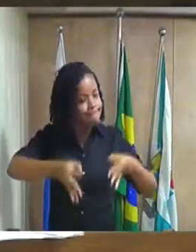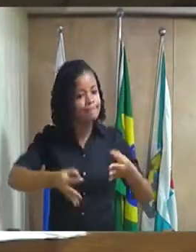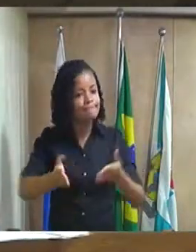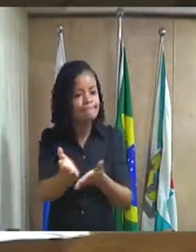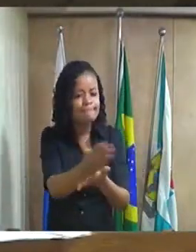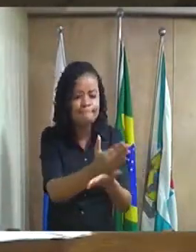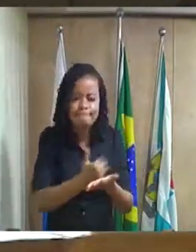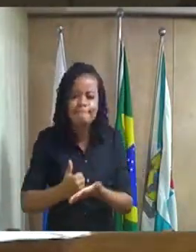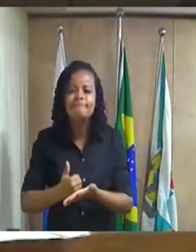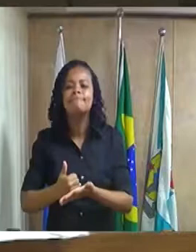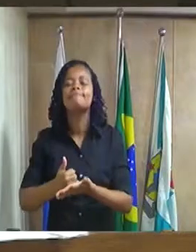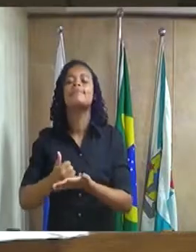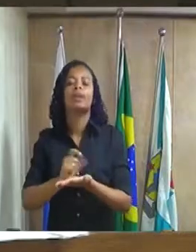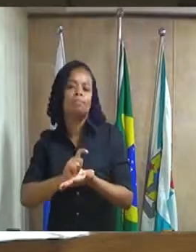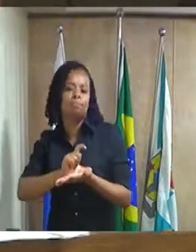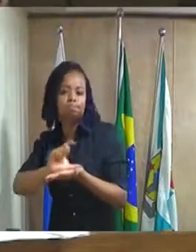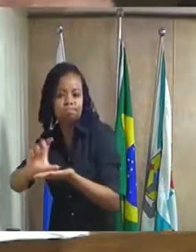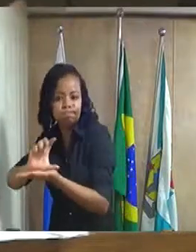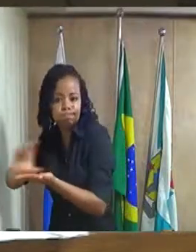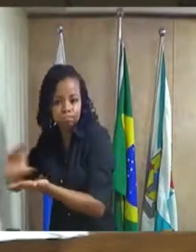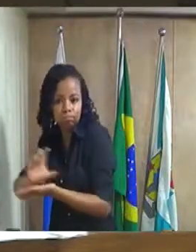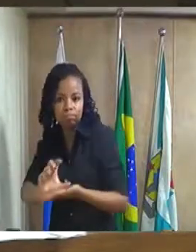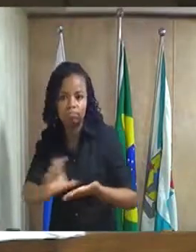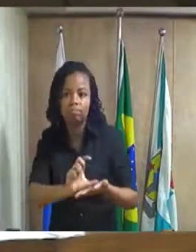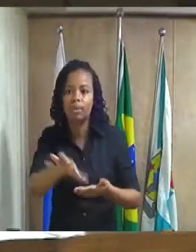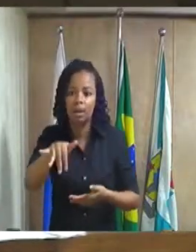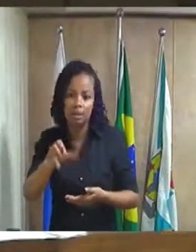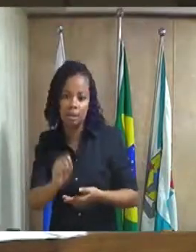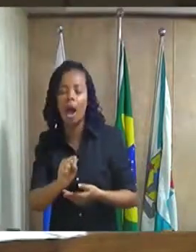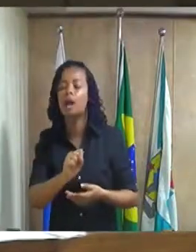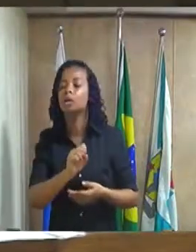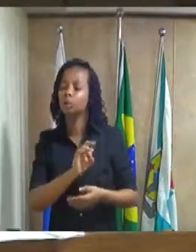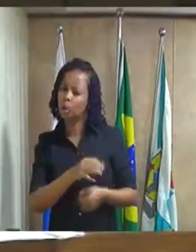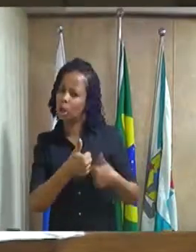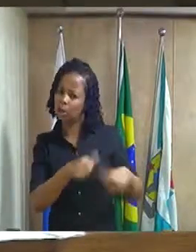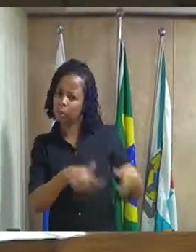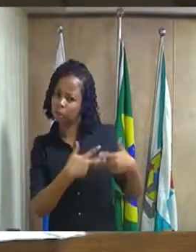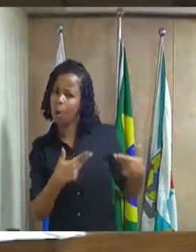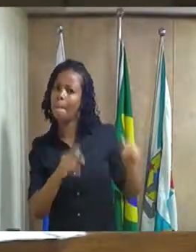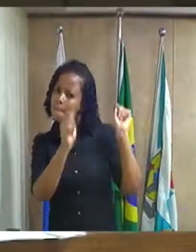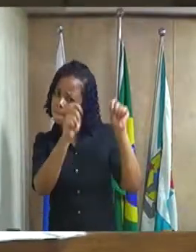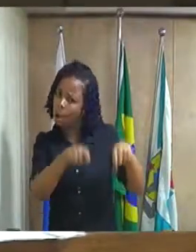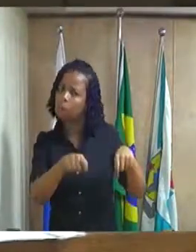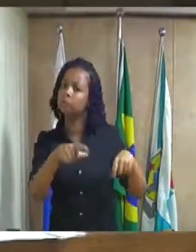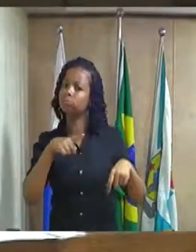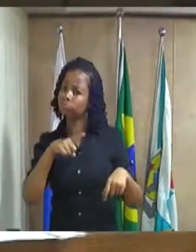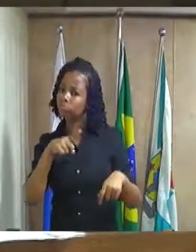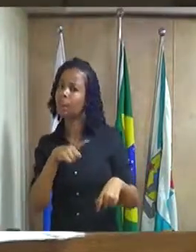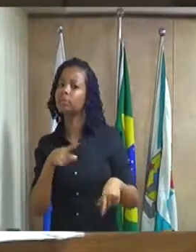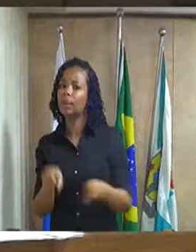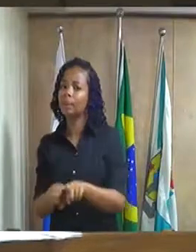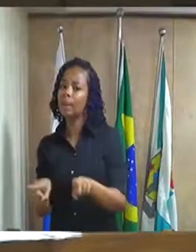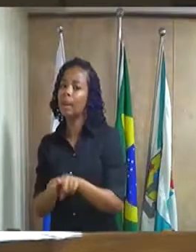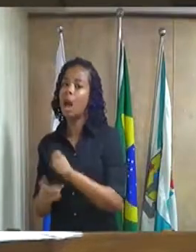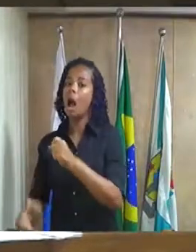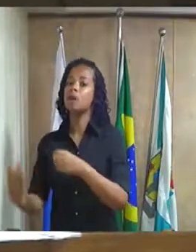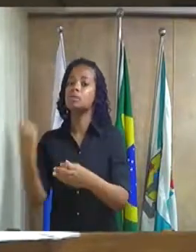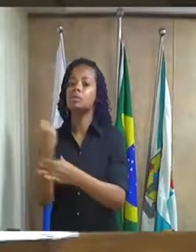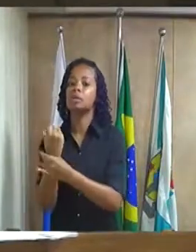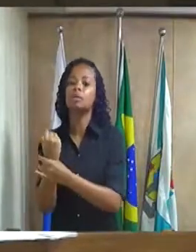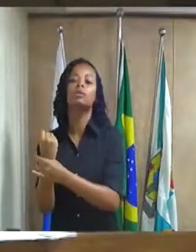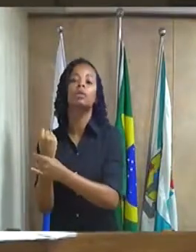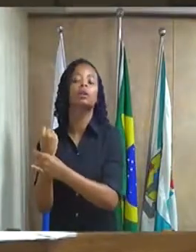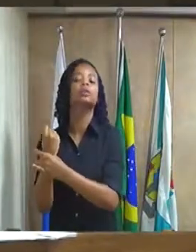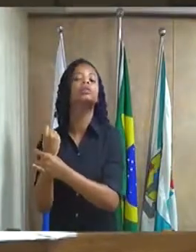arrecadação de Duque de Caxias e, não só isso, vai dar a sensação da segurança jurídica